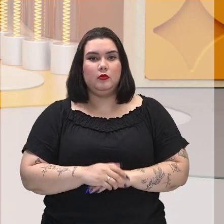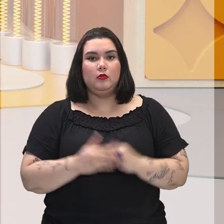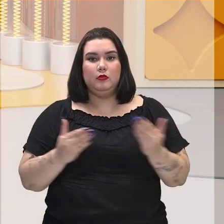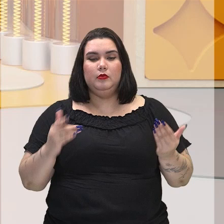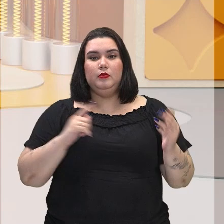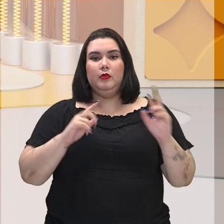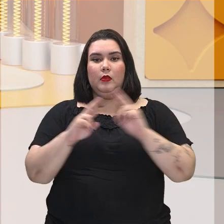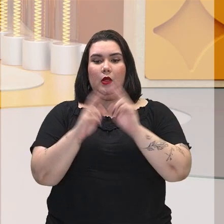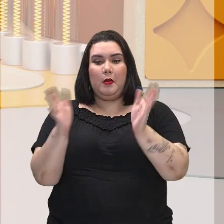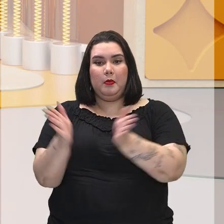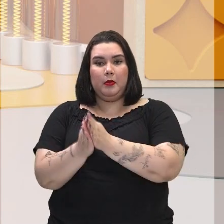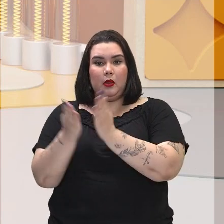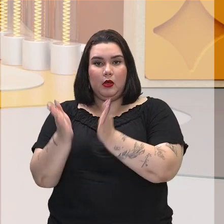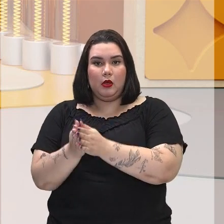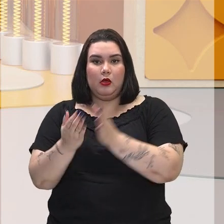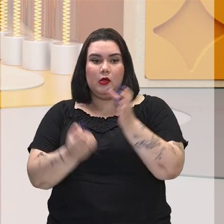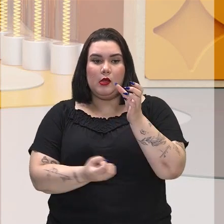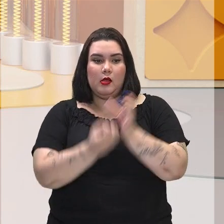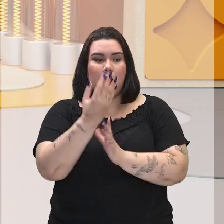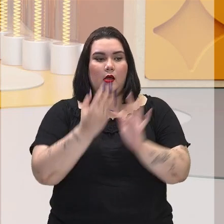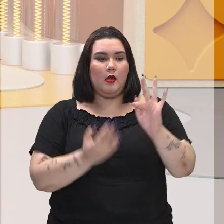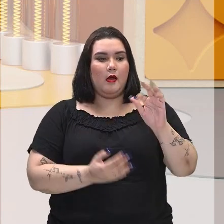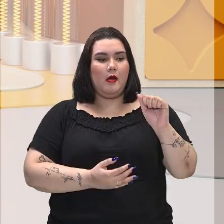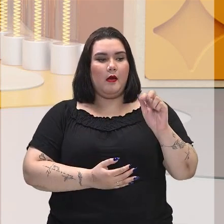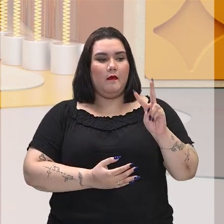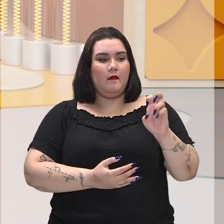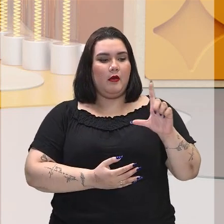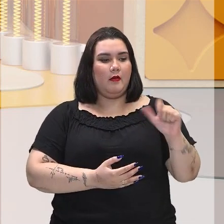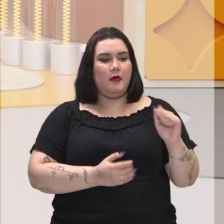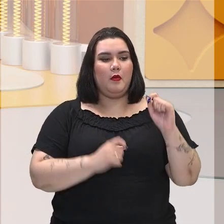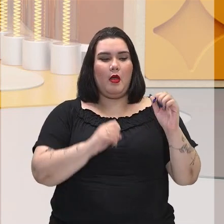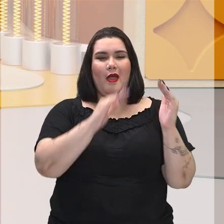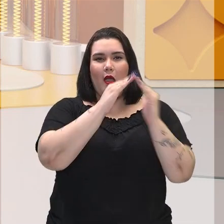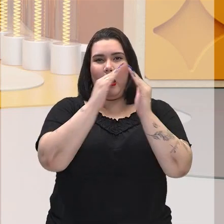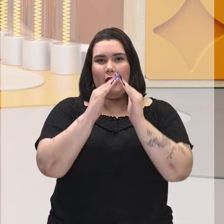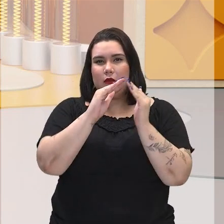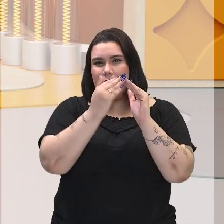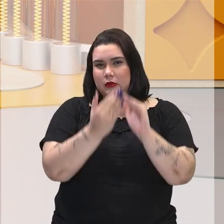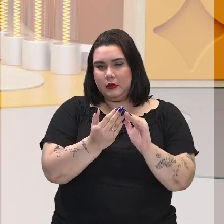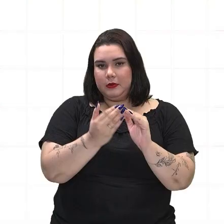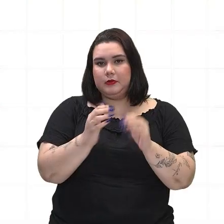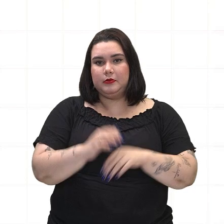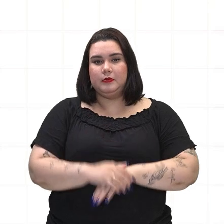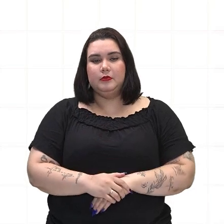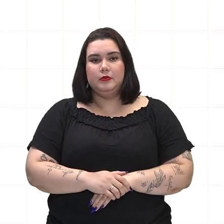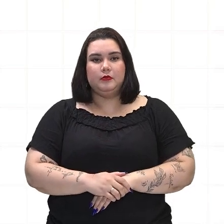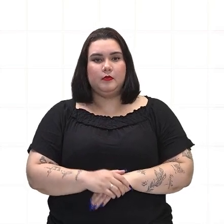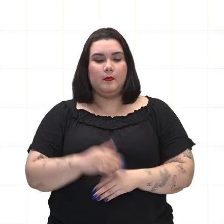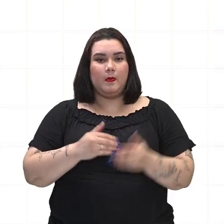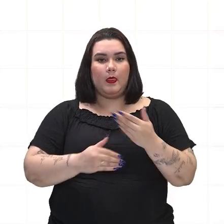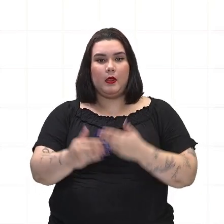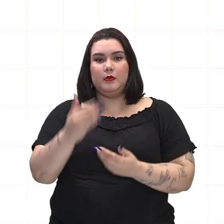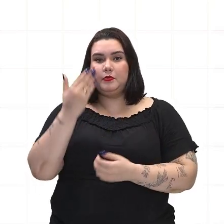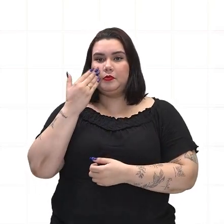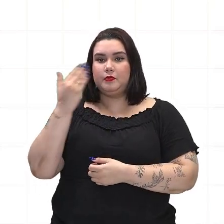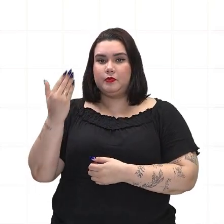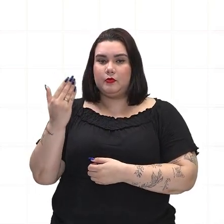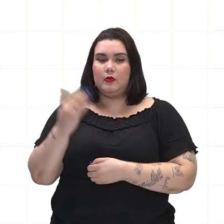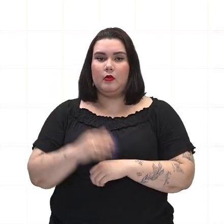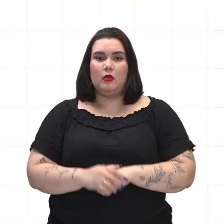da pobreza ao surgimento das favelas. Tá? Naquele momento já. Continuando, então. A partir dessa